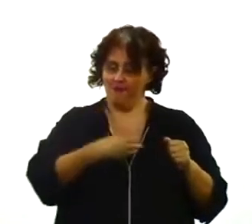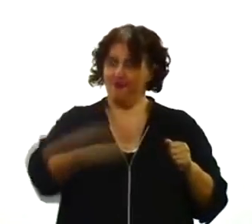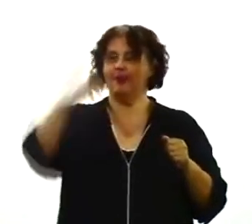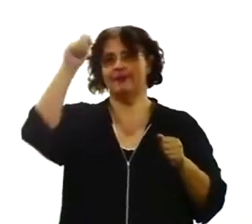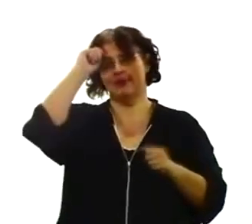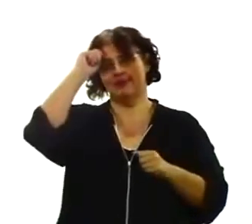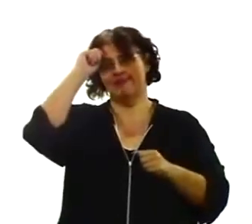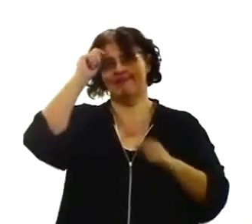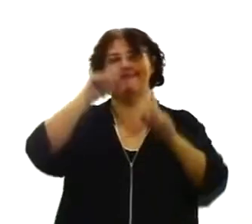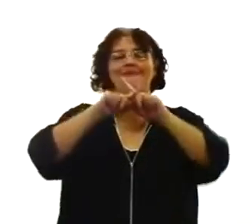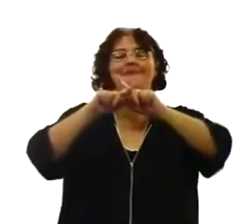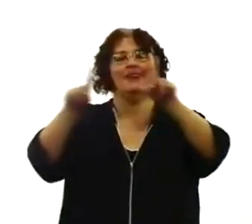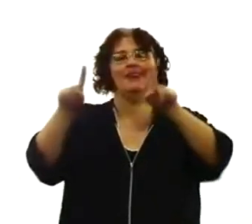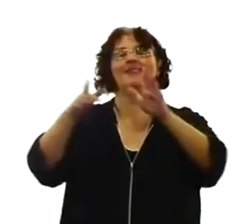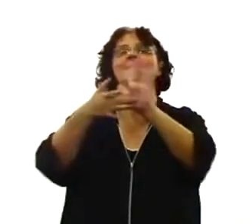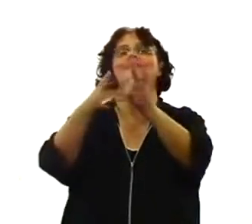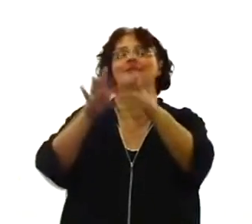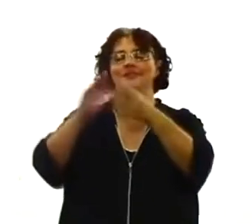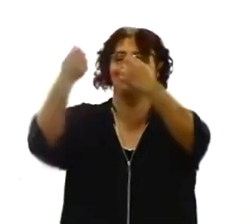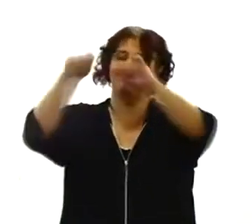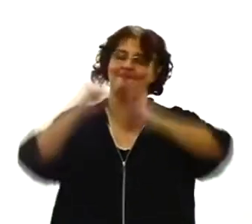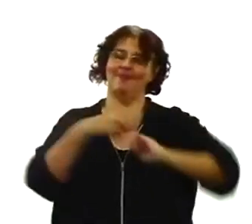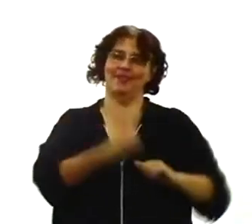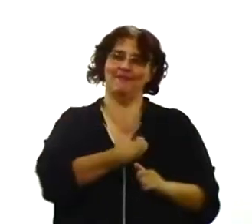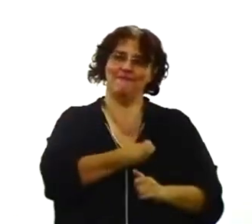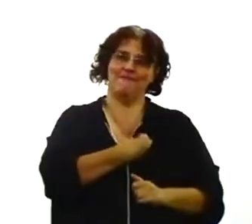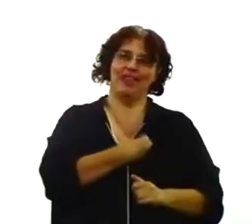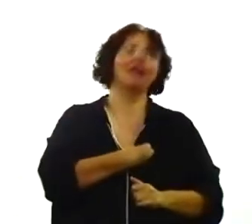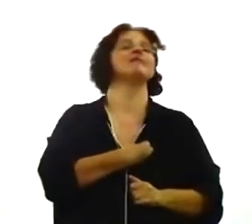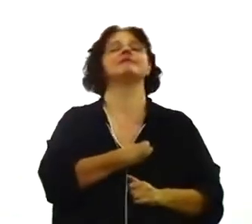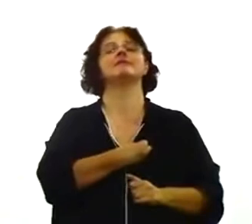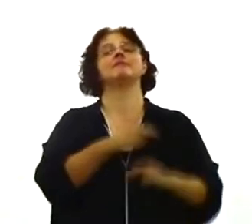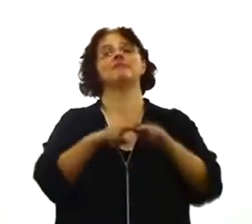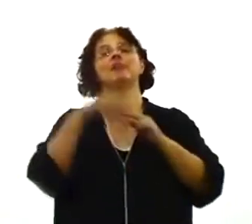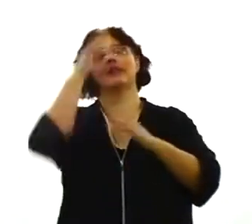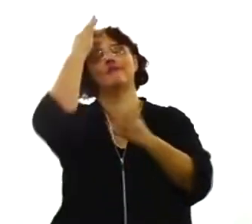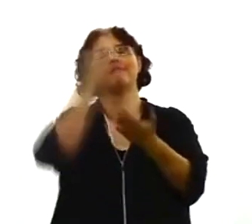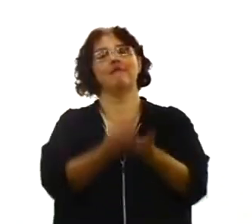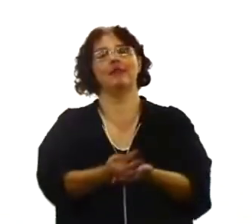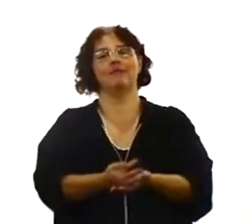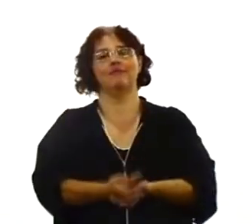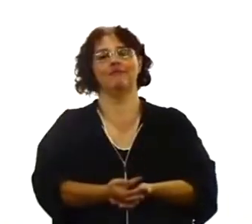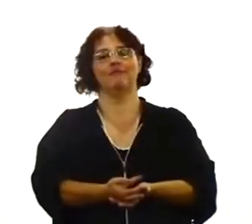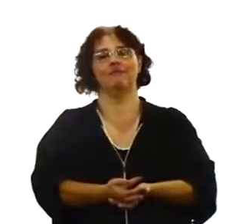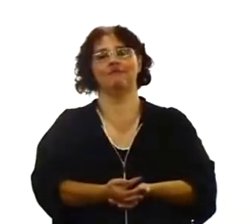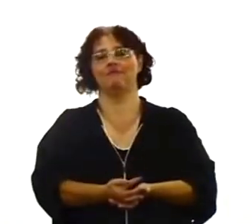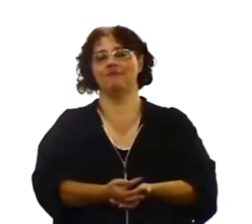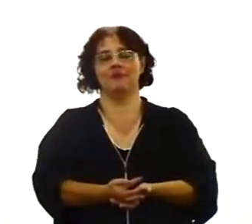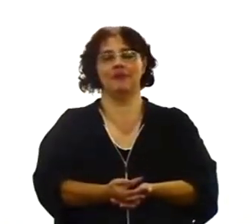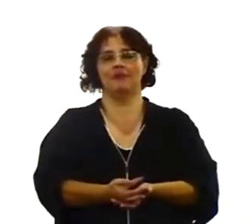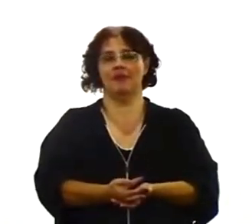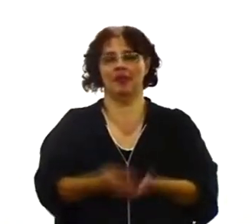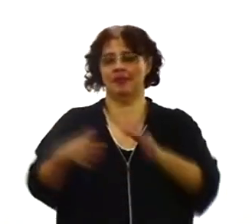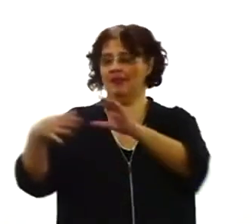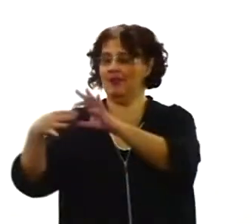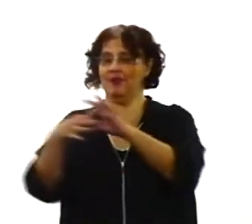veio trazer vida. A solidariedade com Jesus. Pela fé. Quebra a cadeia. Jesus quebrou